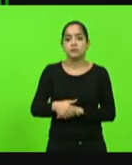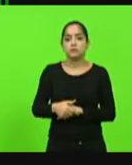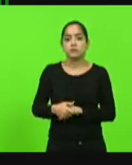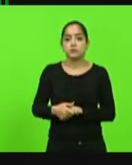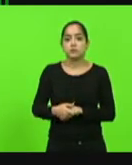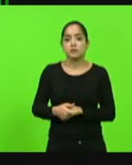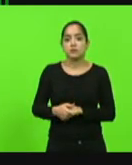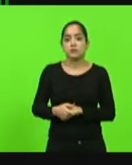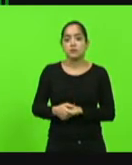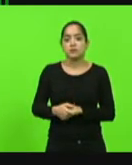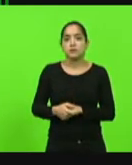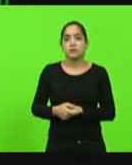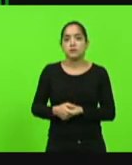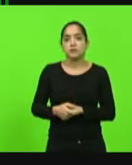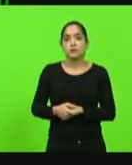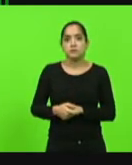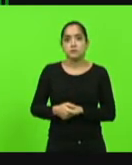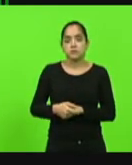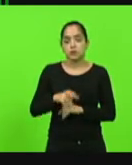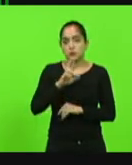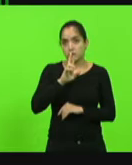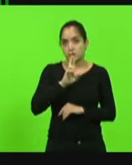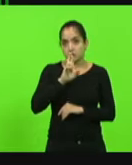Deputado Rodrigo, minuto.